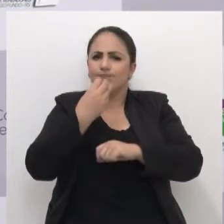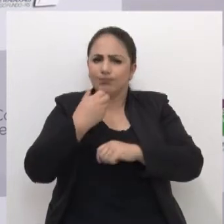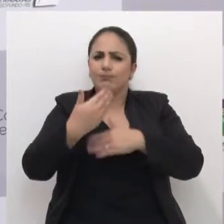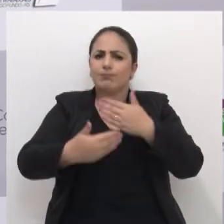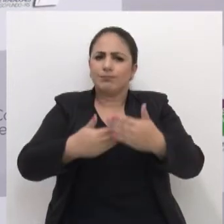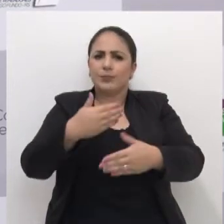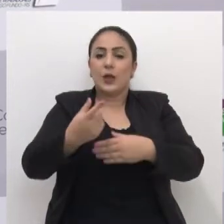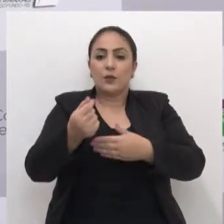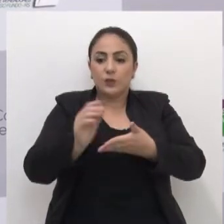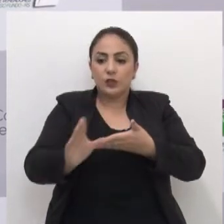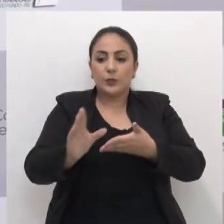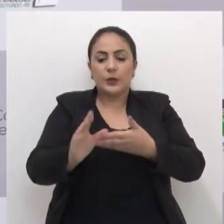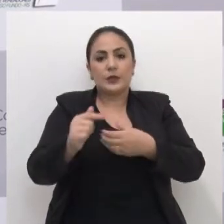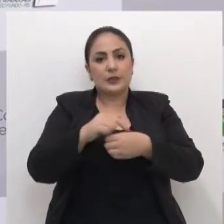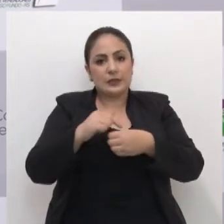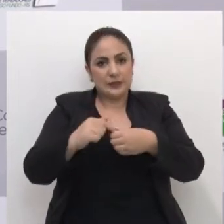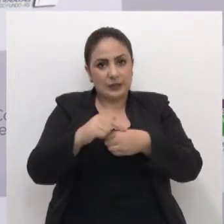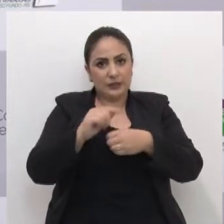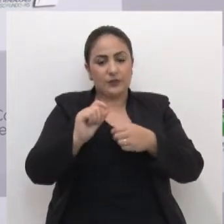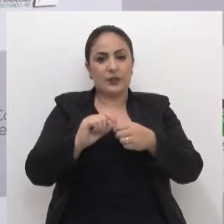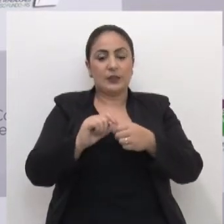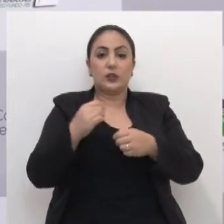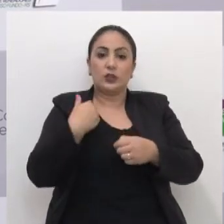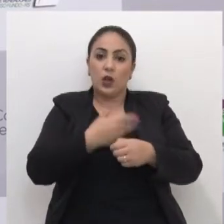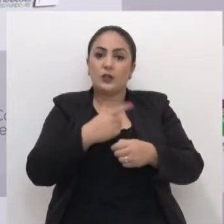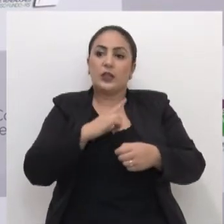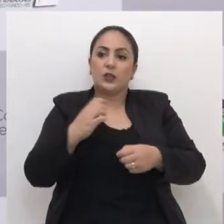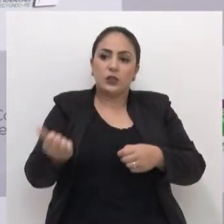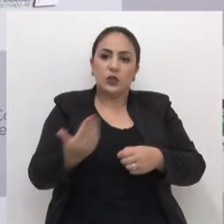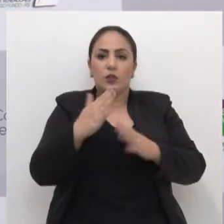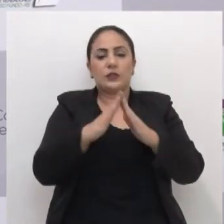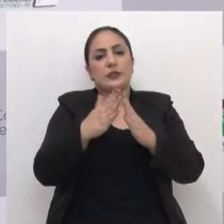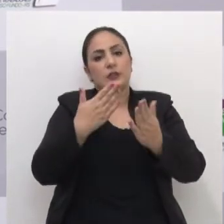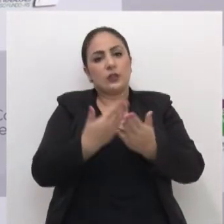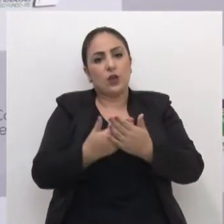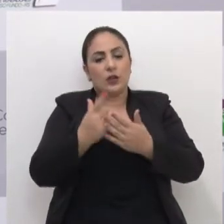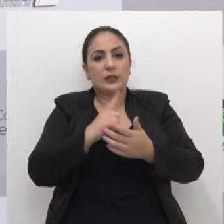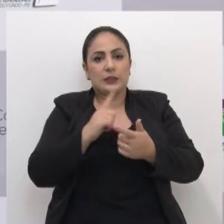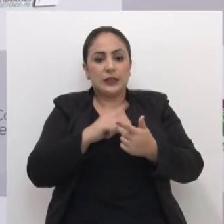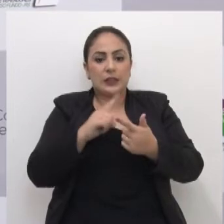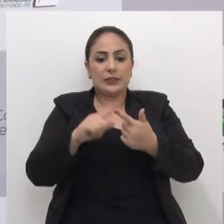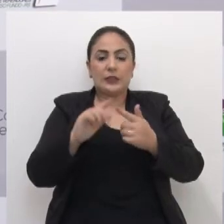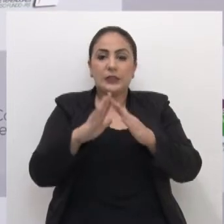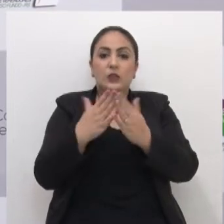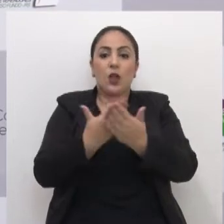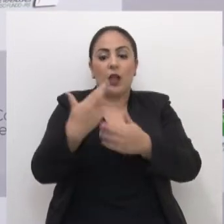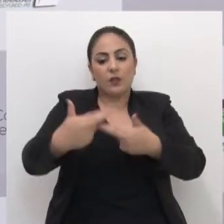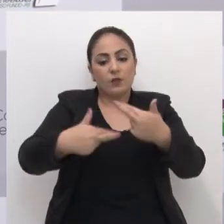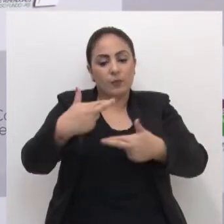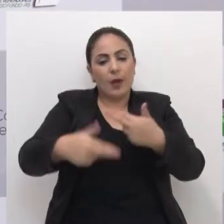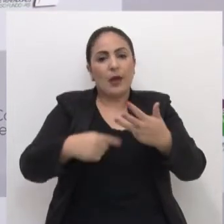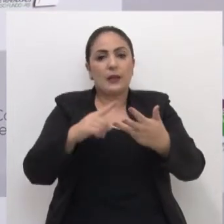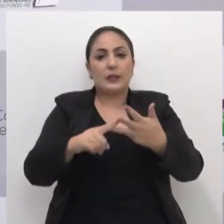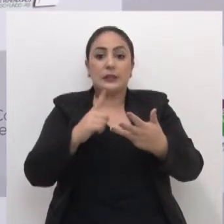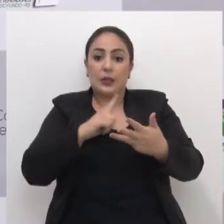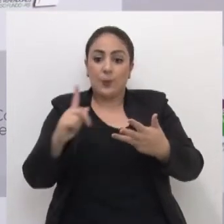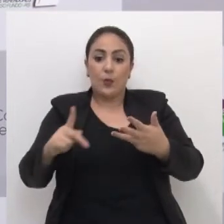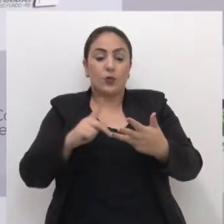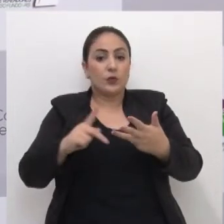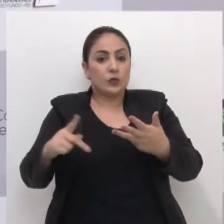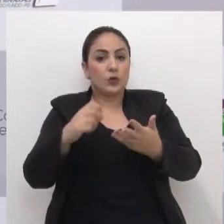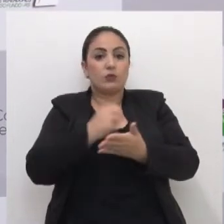muito bem pelos investimentos que a cidade faz. Temos novas escolas, temos escolas reformadas, temos